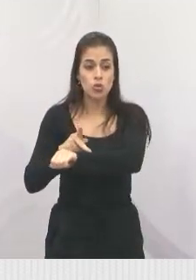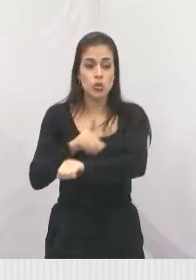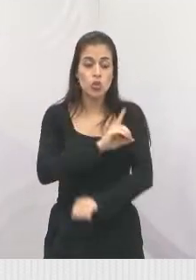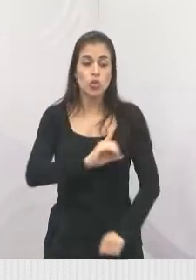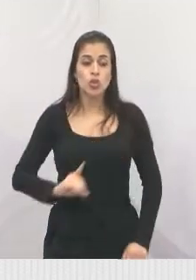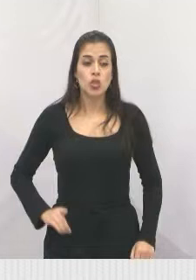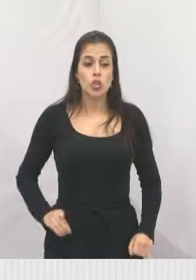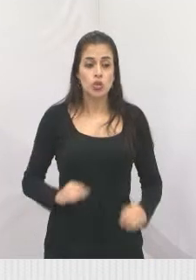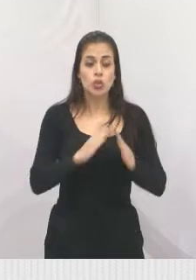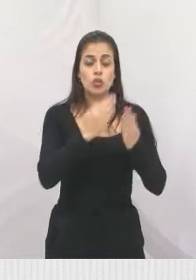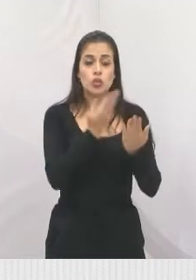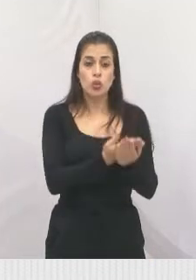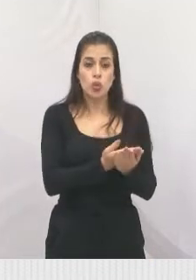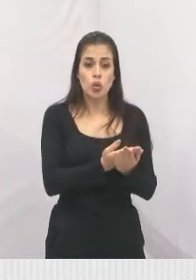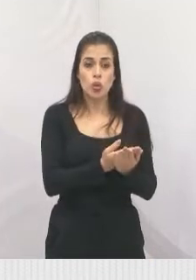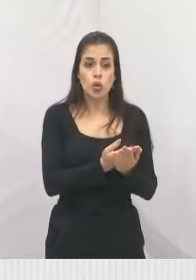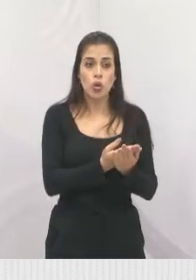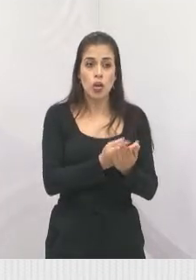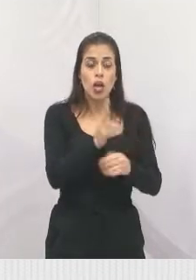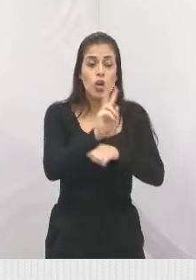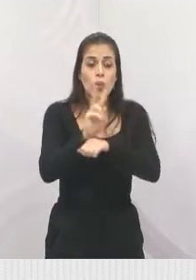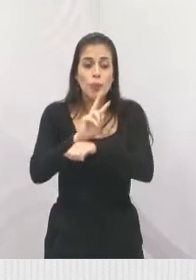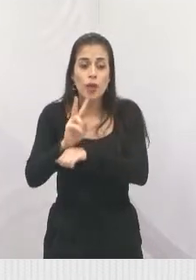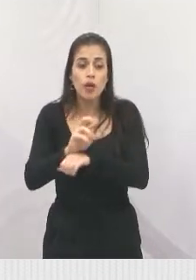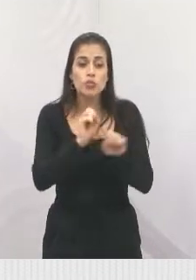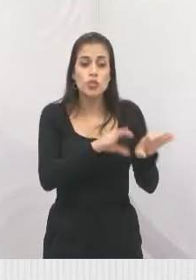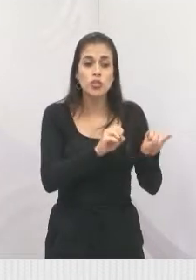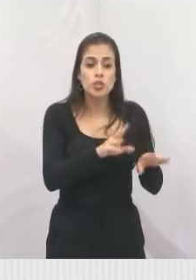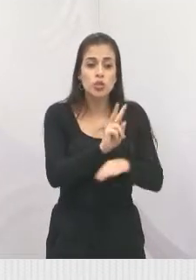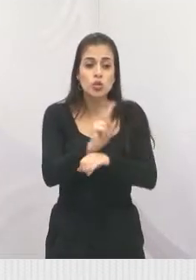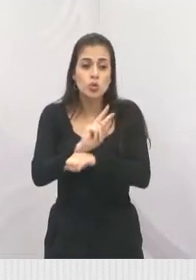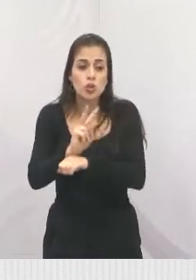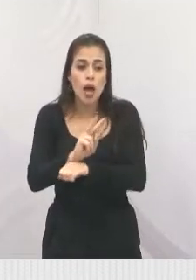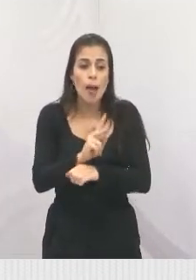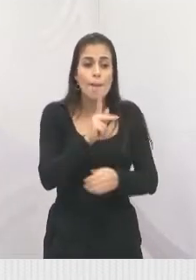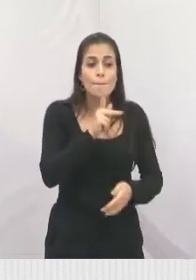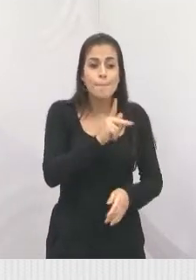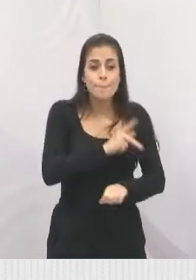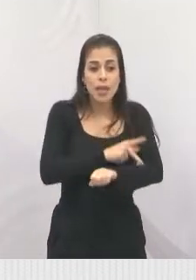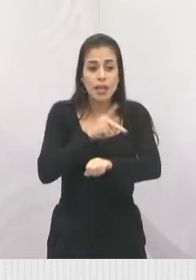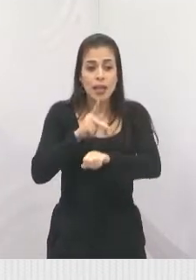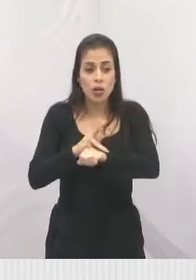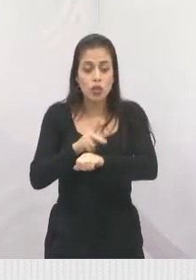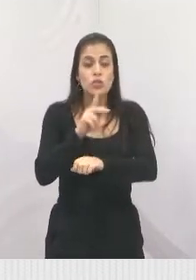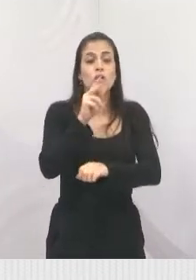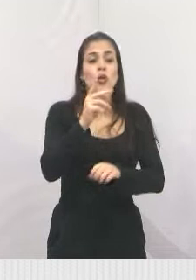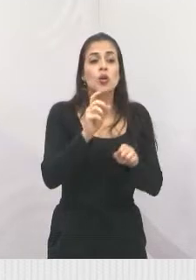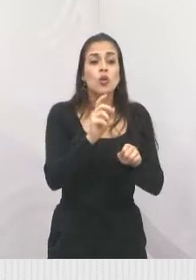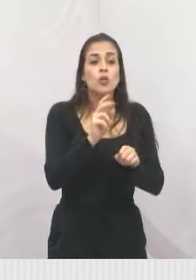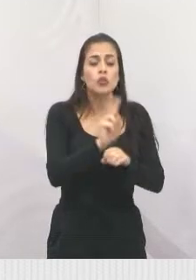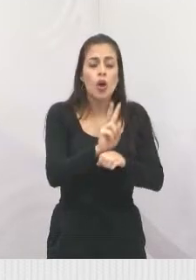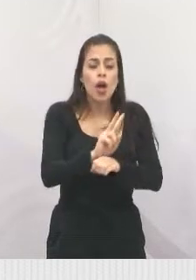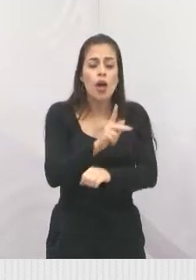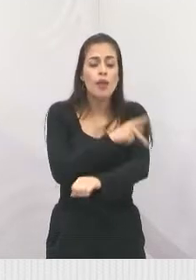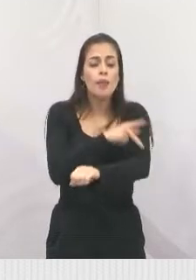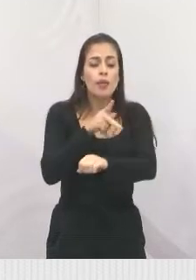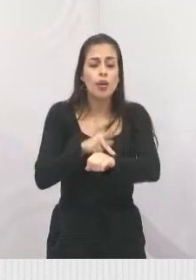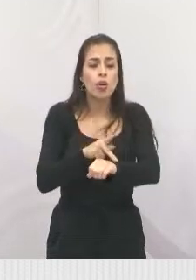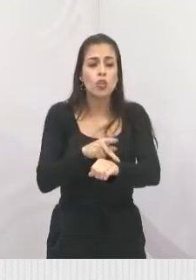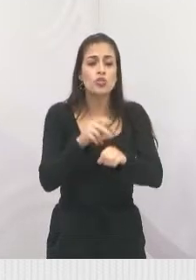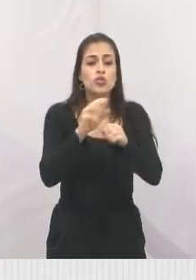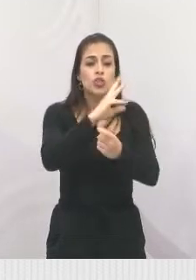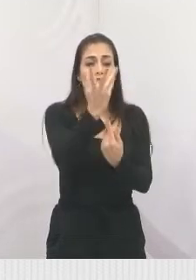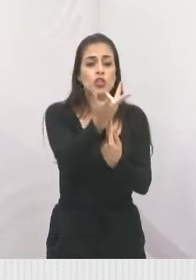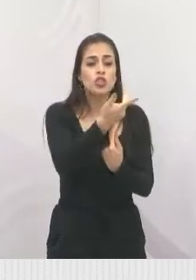supervisor de ensino, supervisor pedagógico, supervisor pedagógico de arte, supervisor pedagógico de educação física